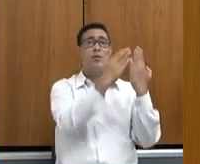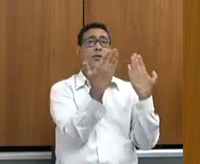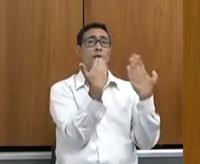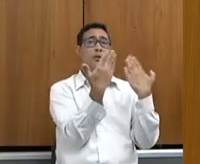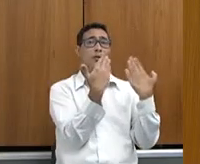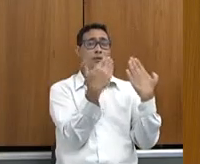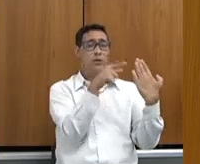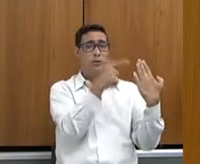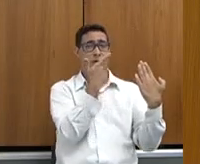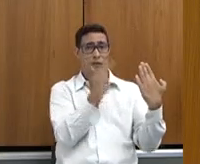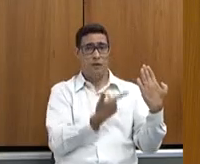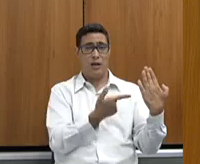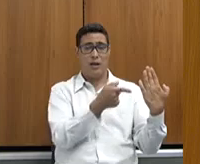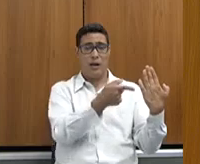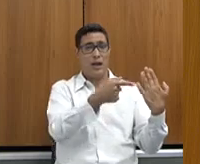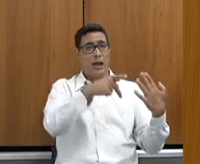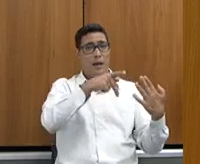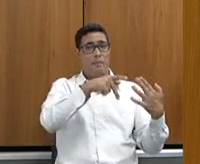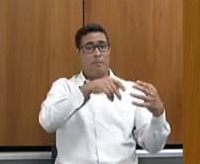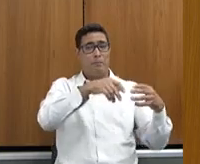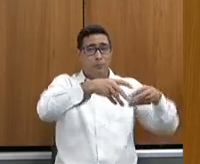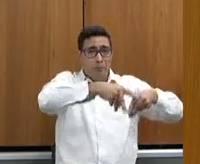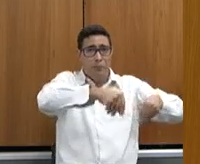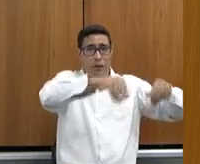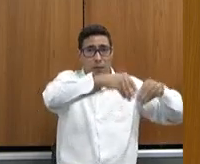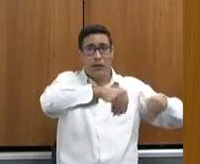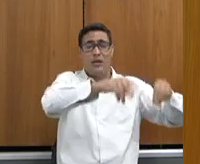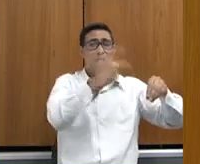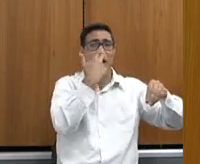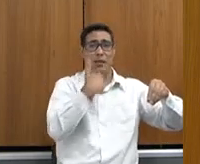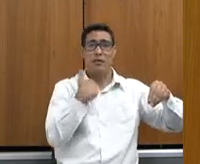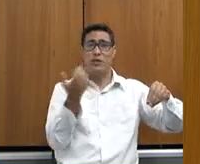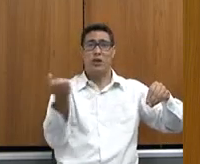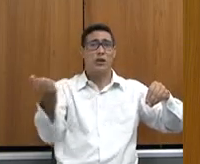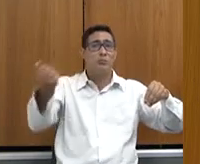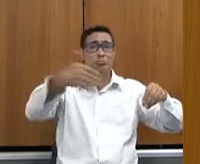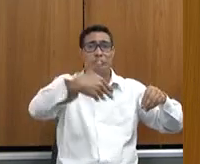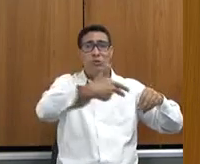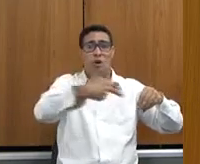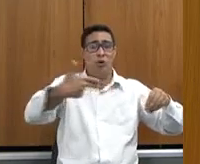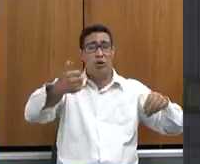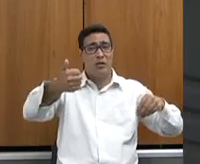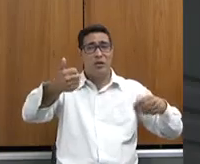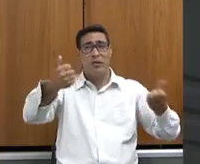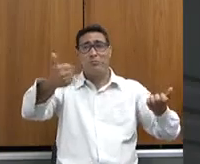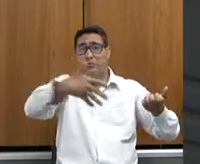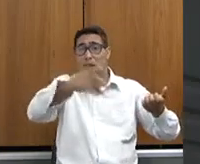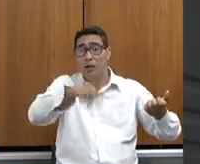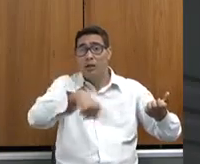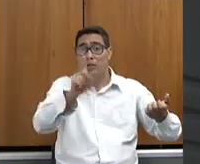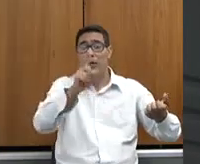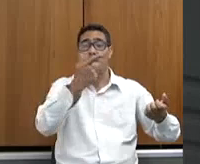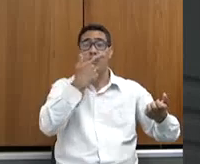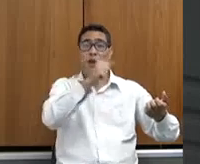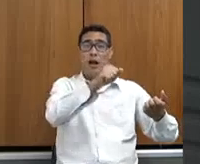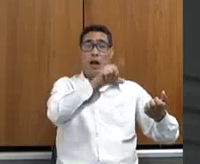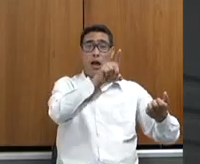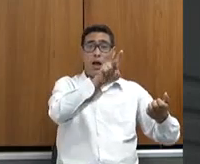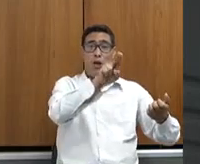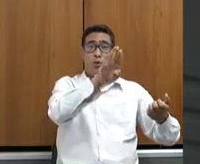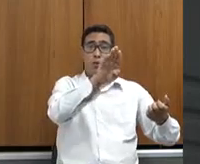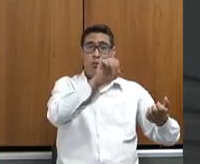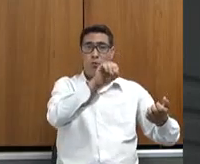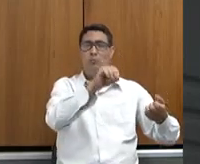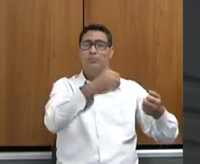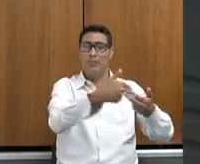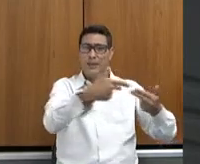jogando adubo fora, não é. Ele está aumentando a produtividade, está melhorando o solo, está corrigindo o solo dele, eu falo adubar desde que faça calagem e tudo, é